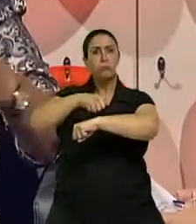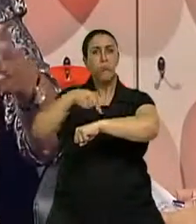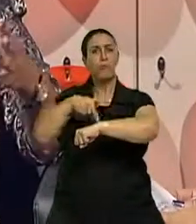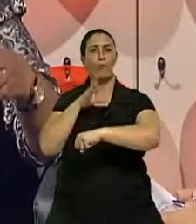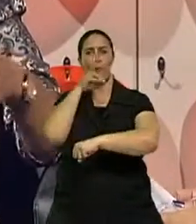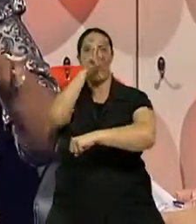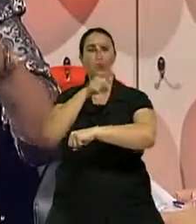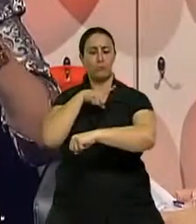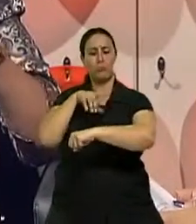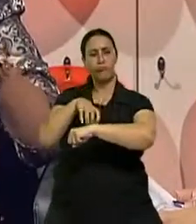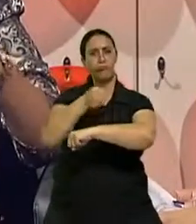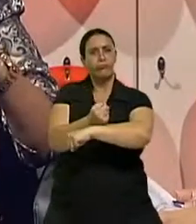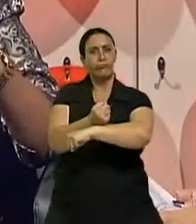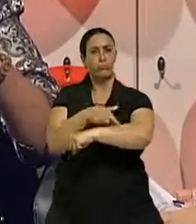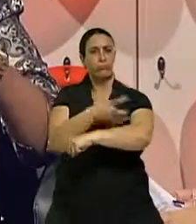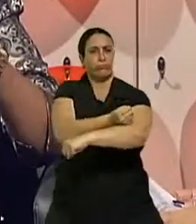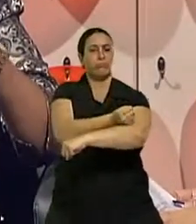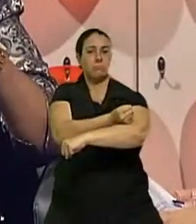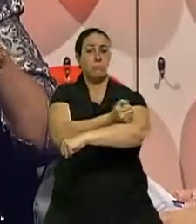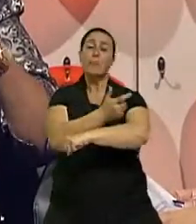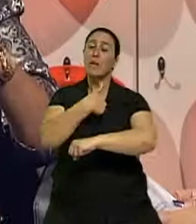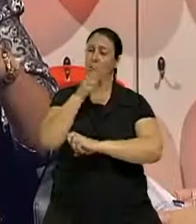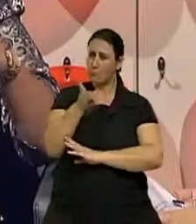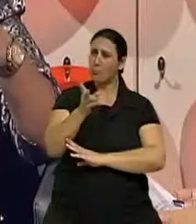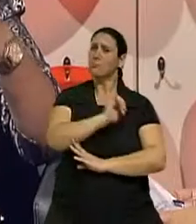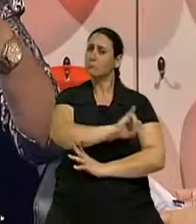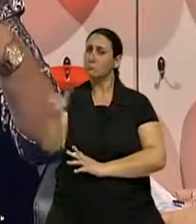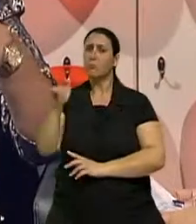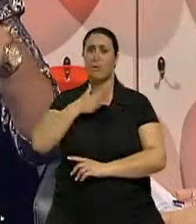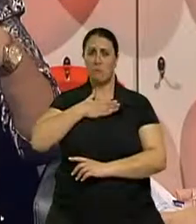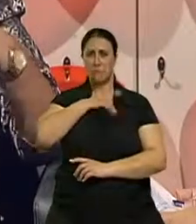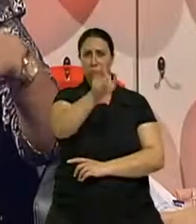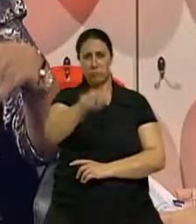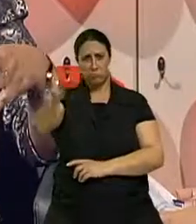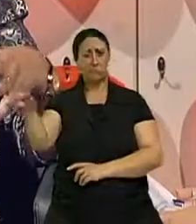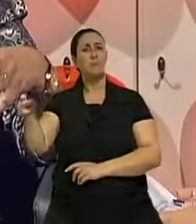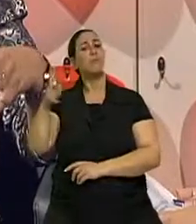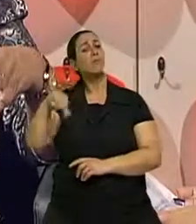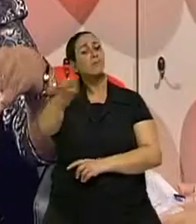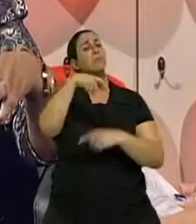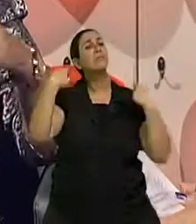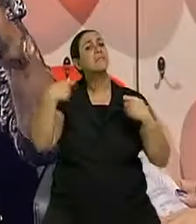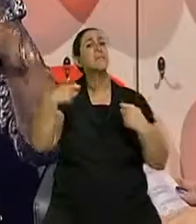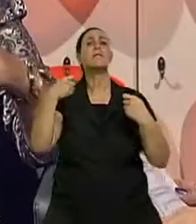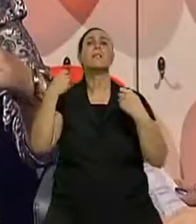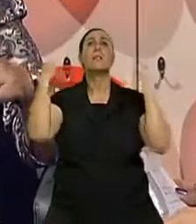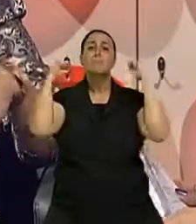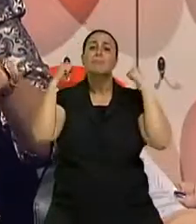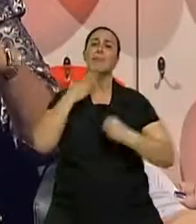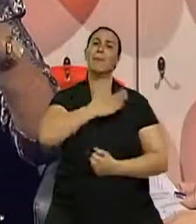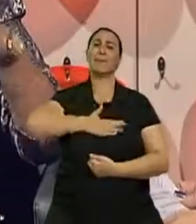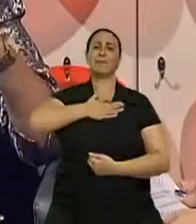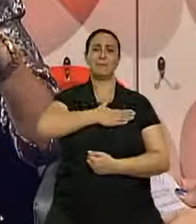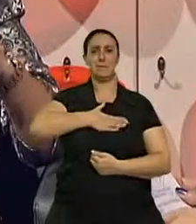de várias formas. E eu sempre aconselho os pacientes que tenham uma atividade prazerosa. Por exemplo,